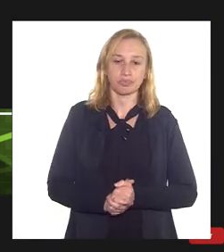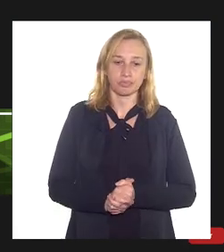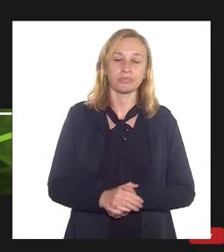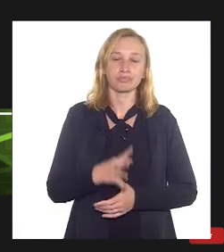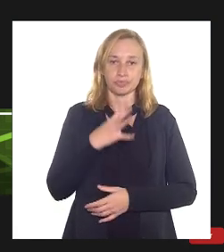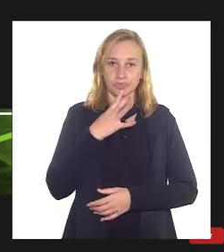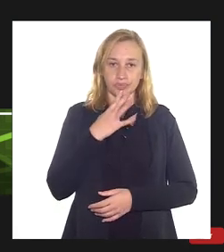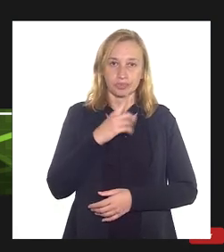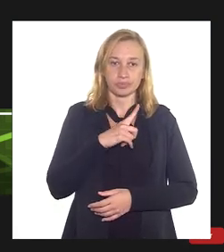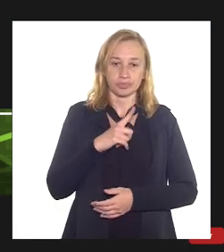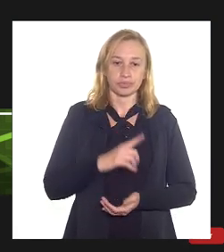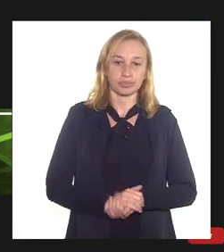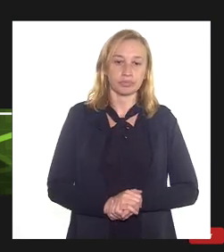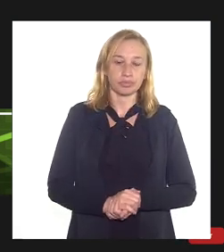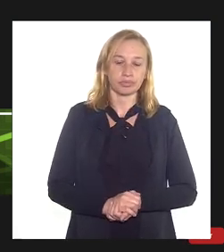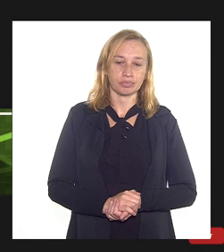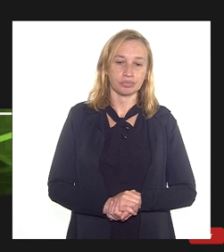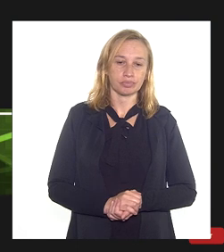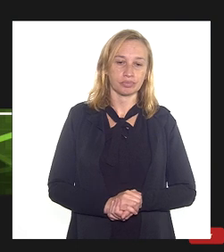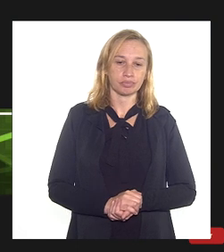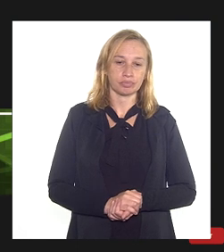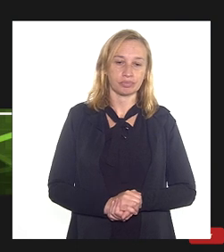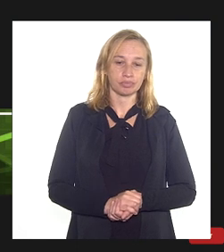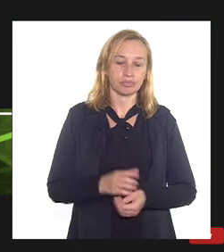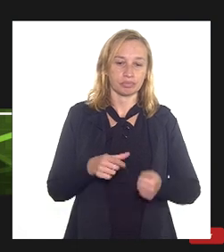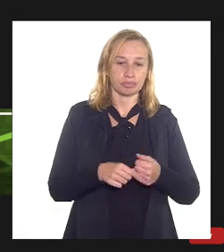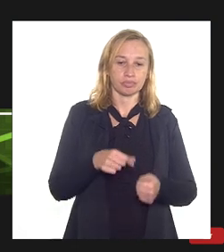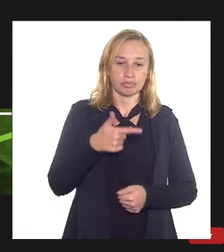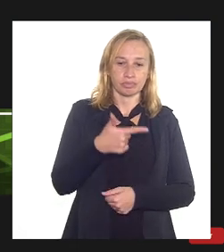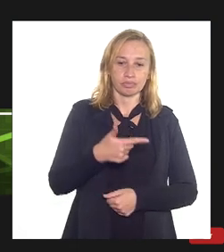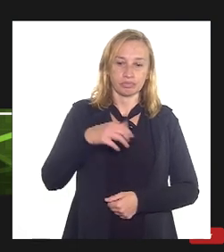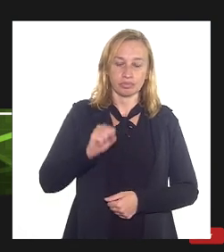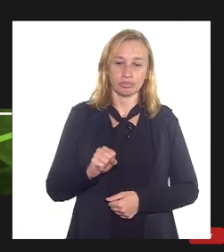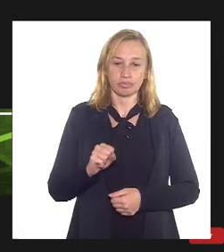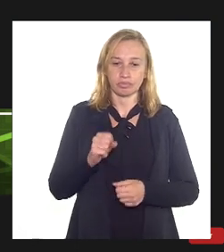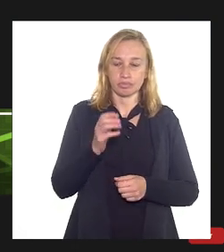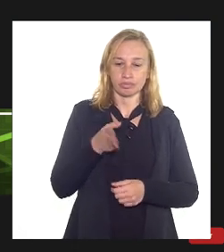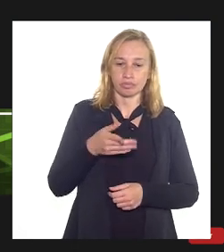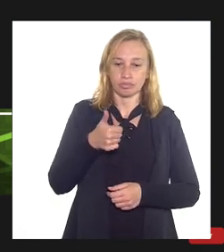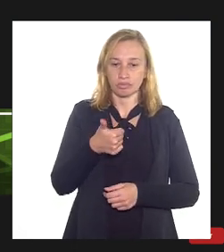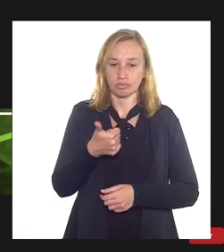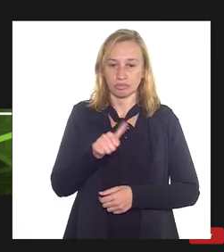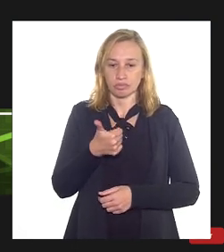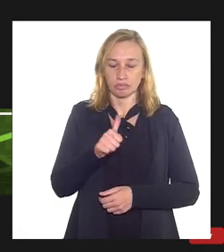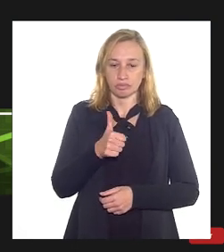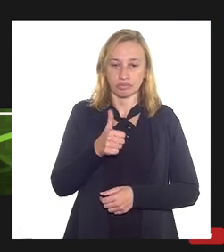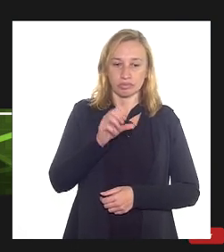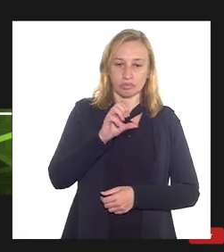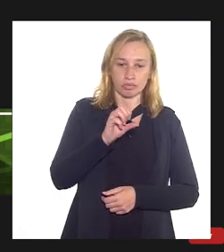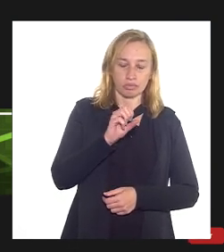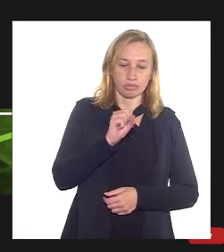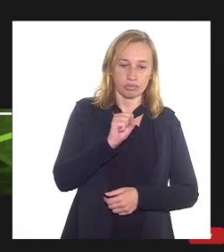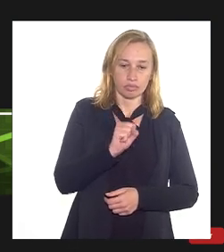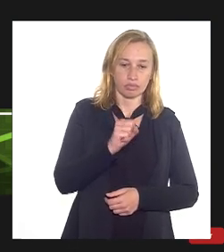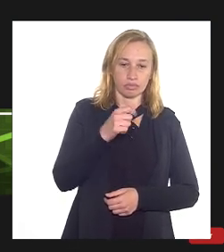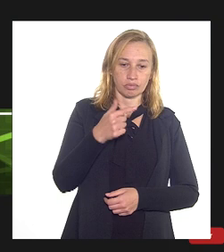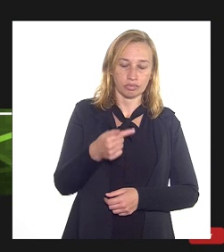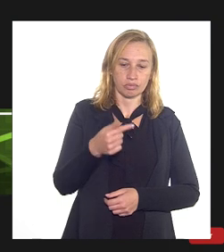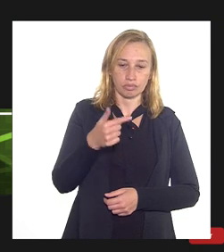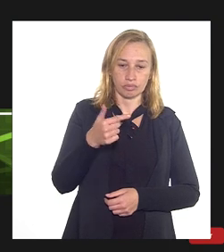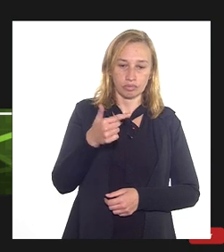conhecimento está no artigo 28 parágrafo 11 do decreto 2705 de 98